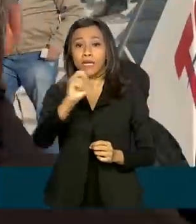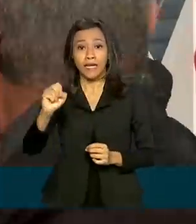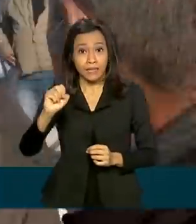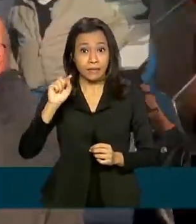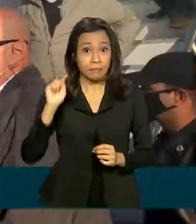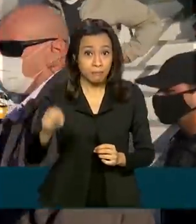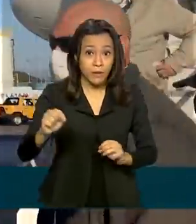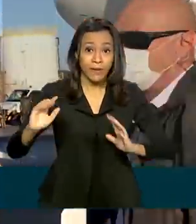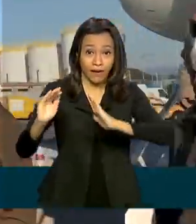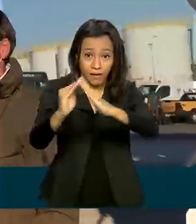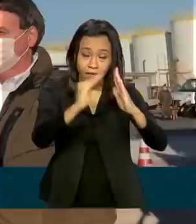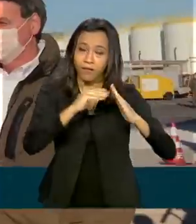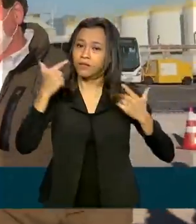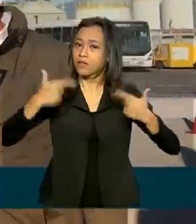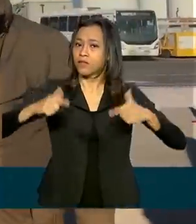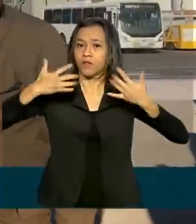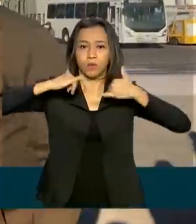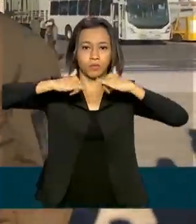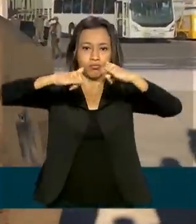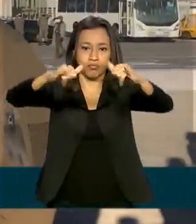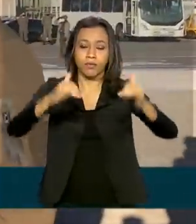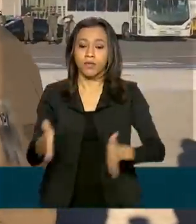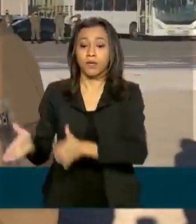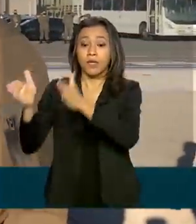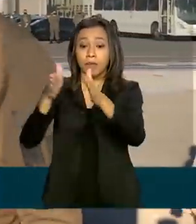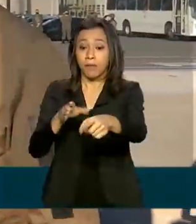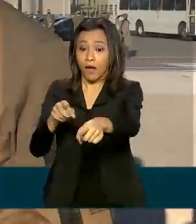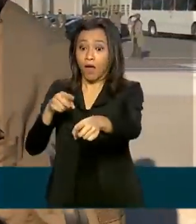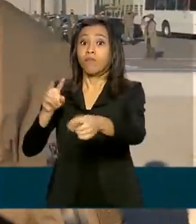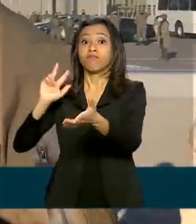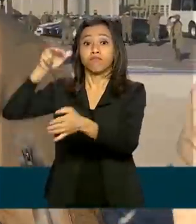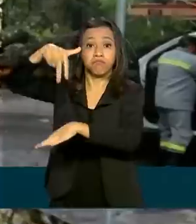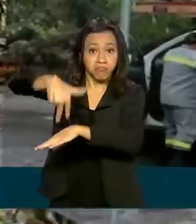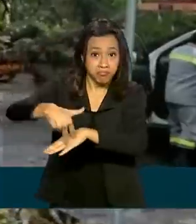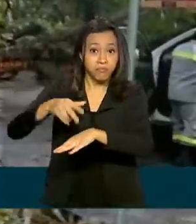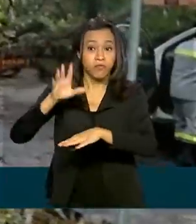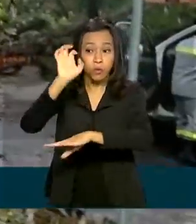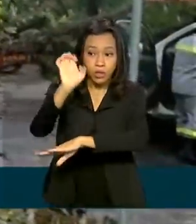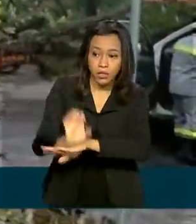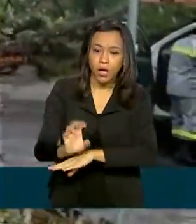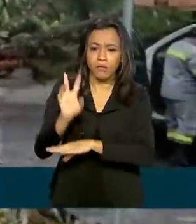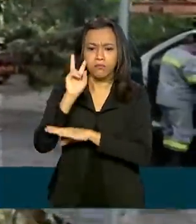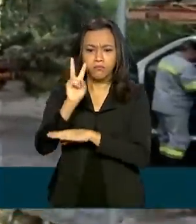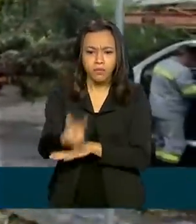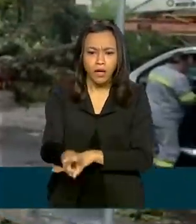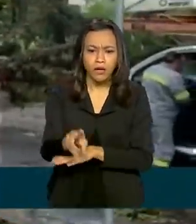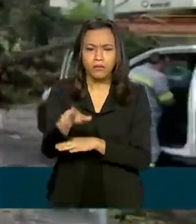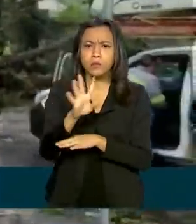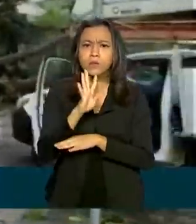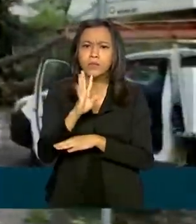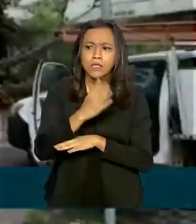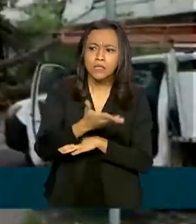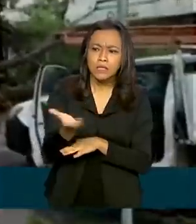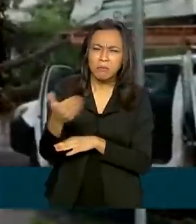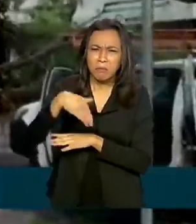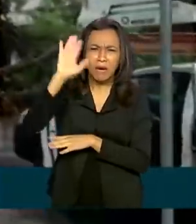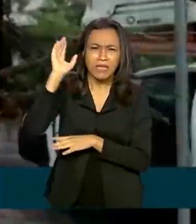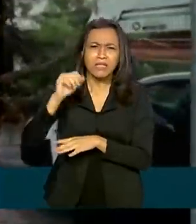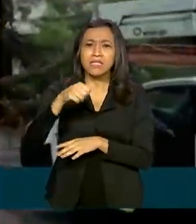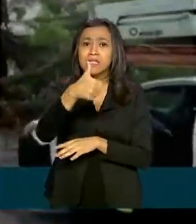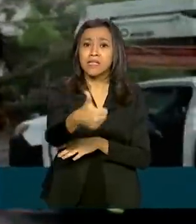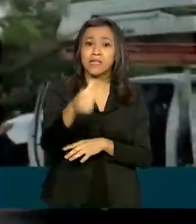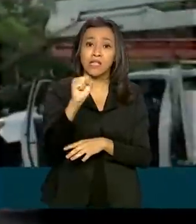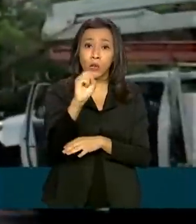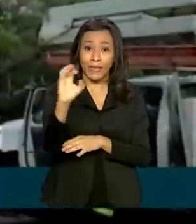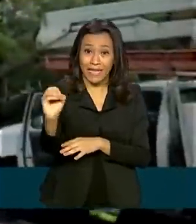Para conhecer a situação, o presidente Jair Bolsonaro foi ao estado, o mais atingido no país, com mais de 180